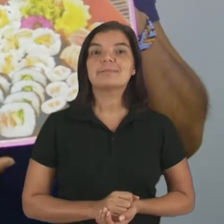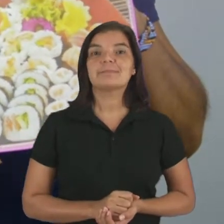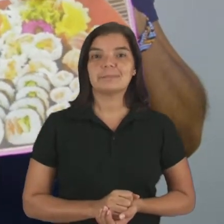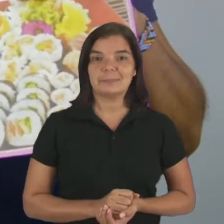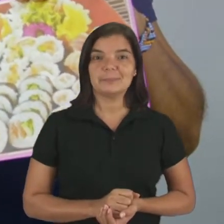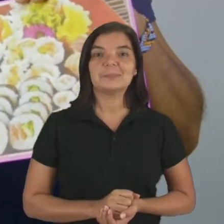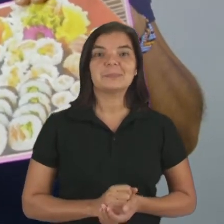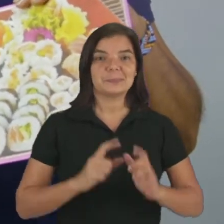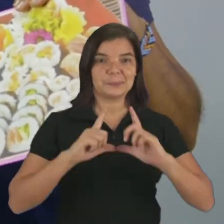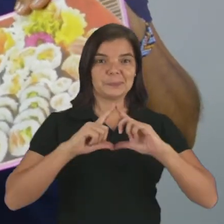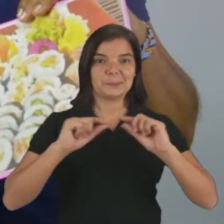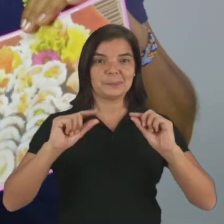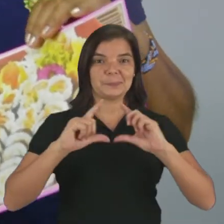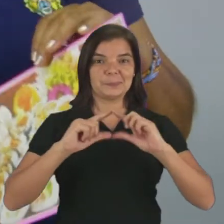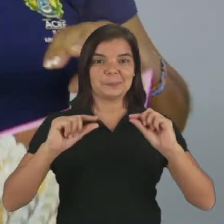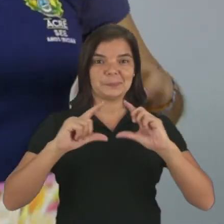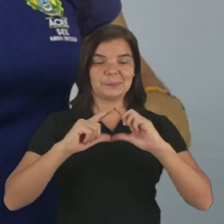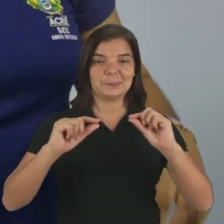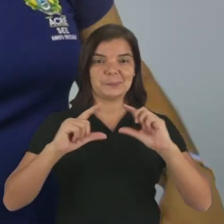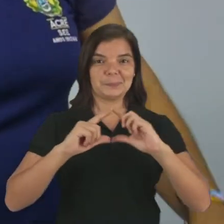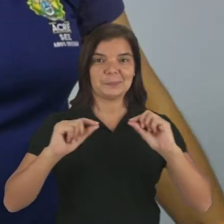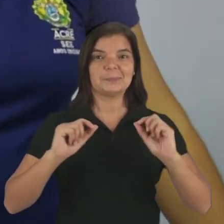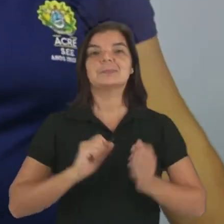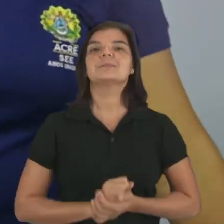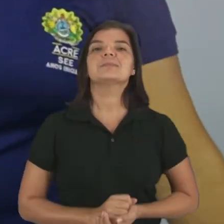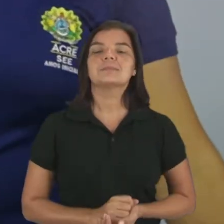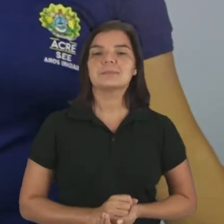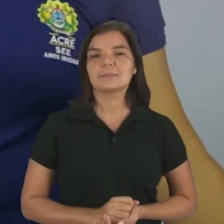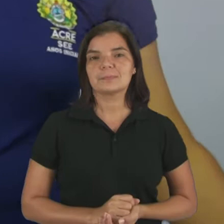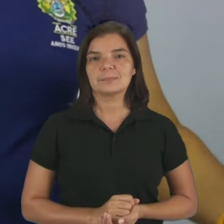Do Japão, certo? Isso mesmo.